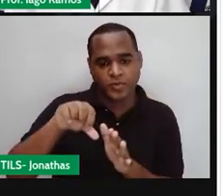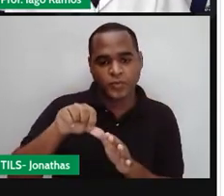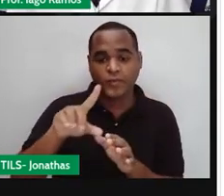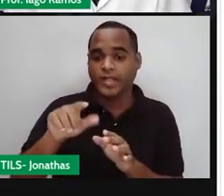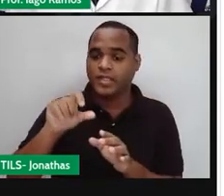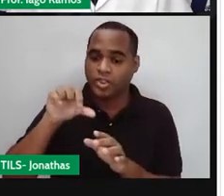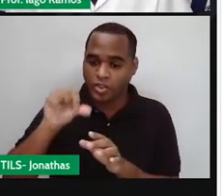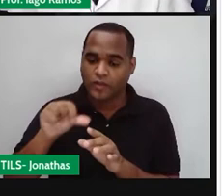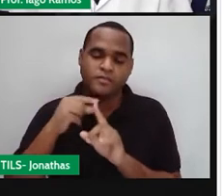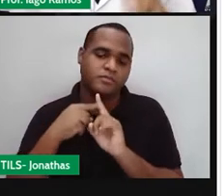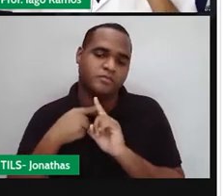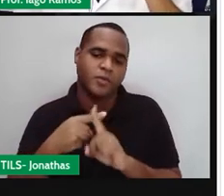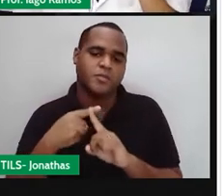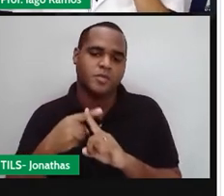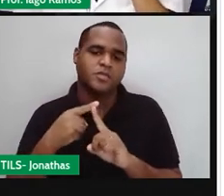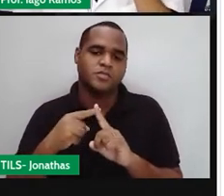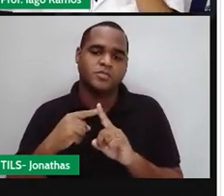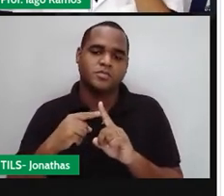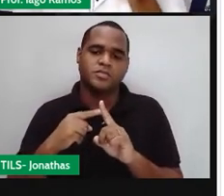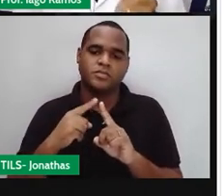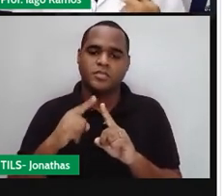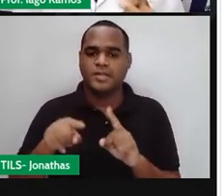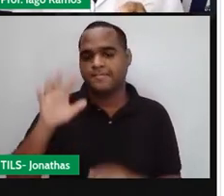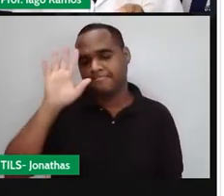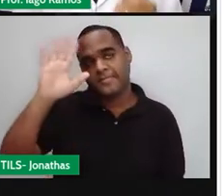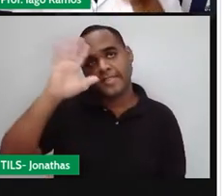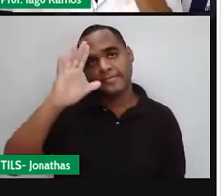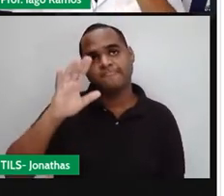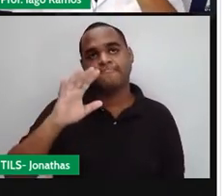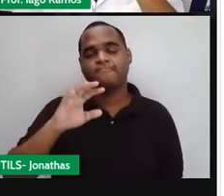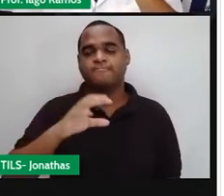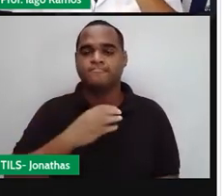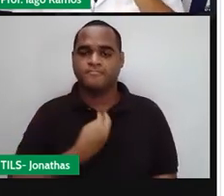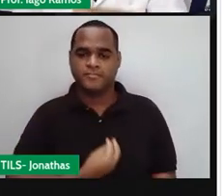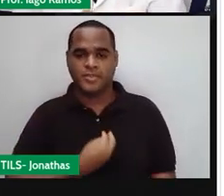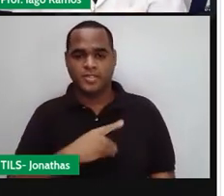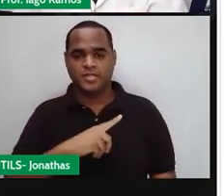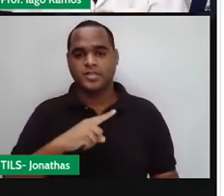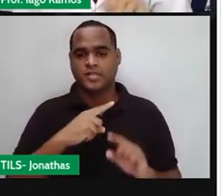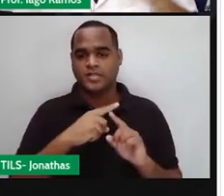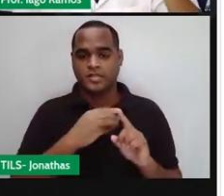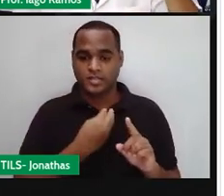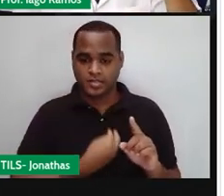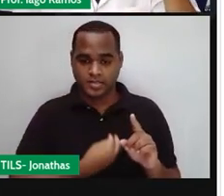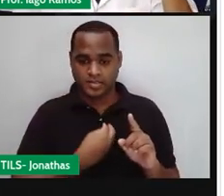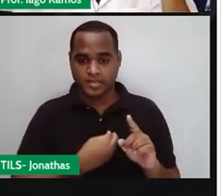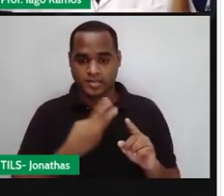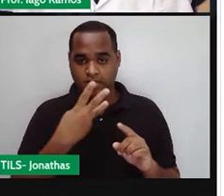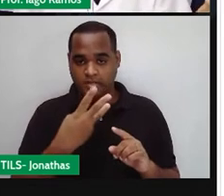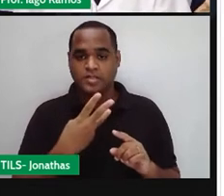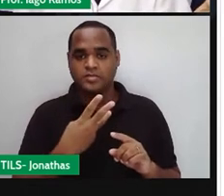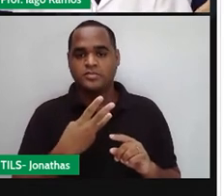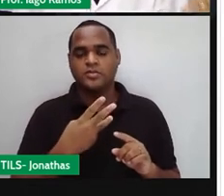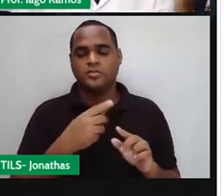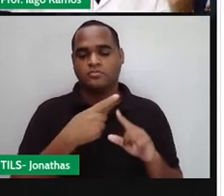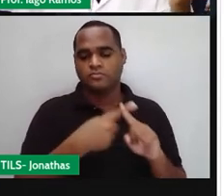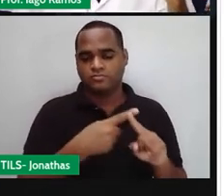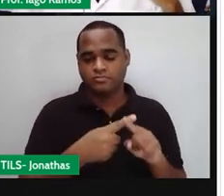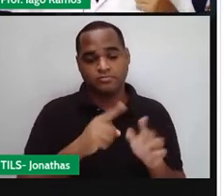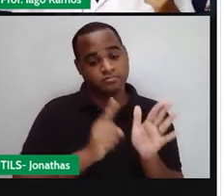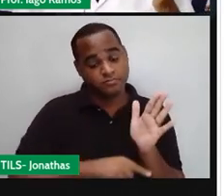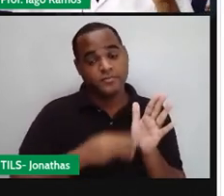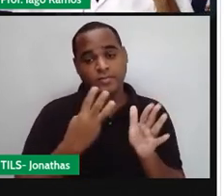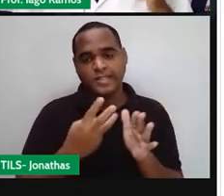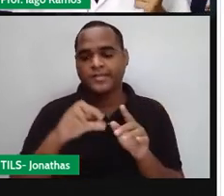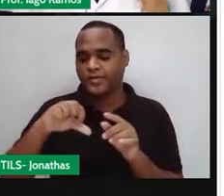positivo. Então, se você pensou em três para multiplicar por menos três e deu nove positivo, quem